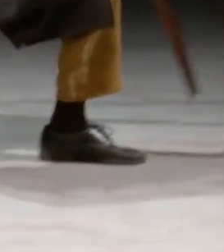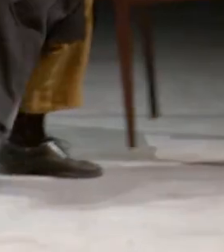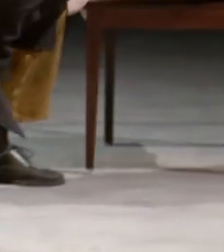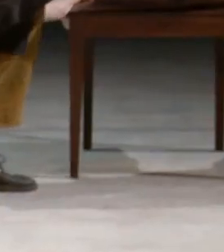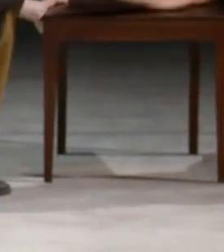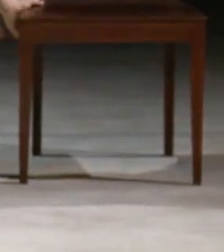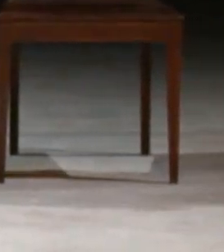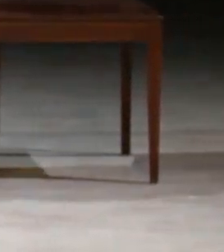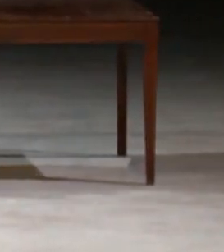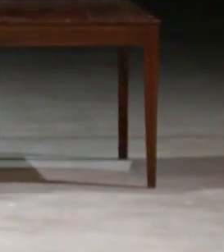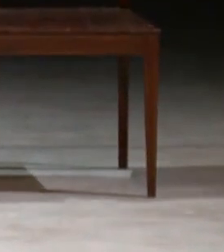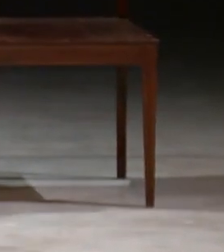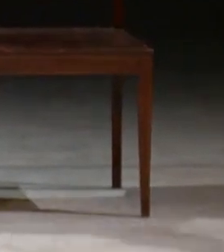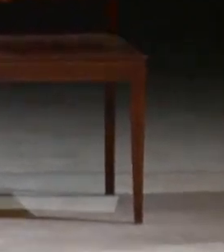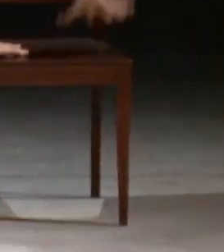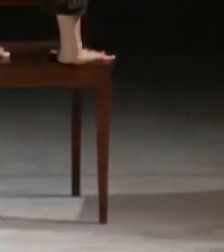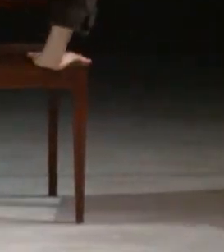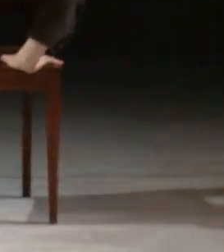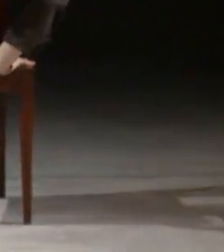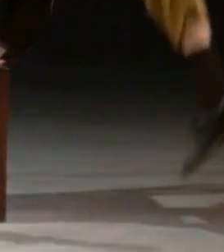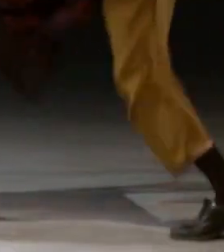diferença, de ser diferentes.